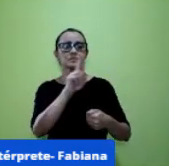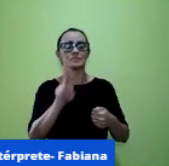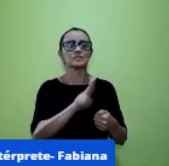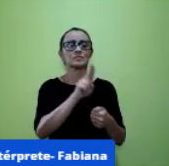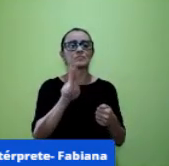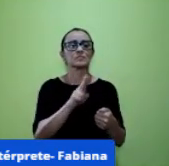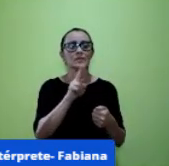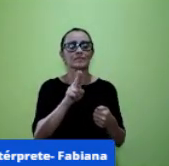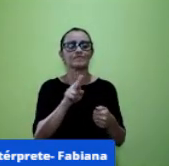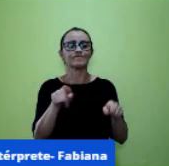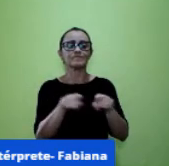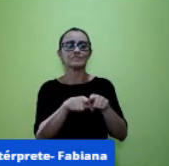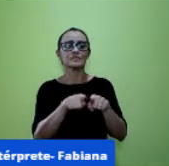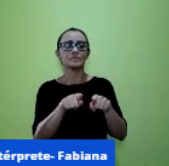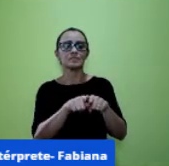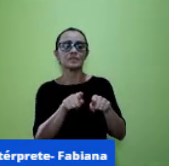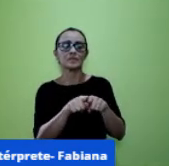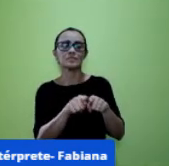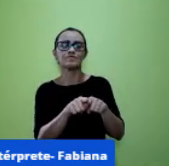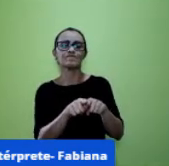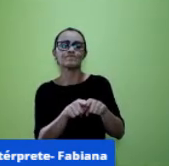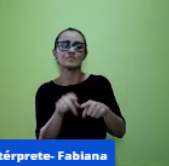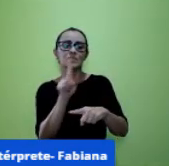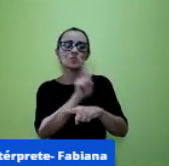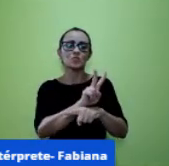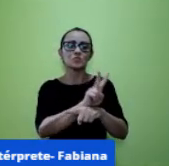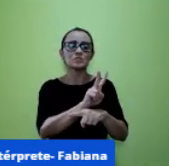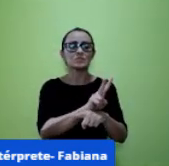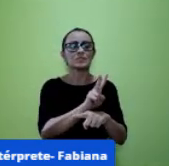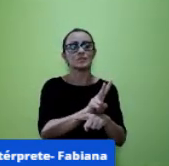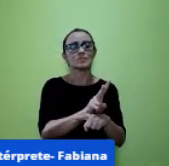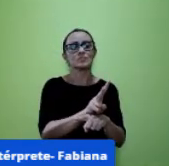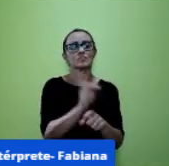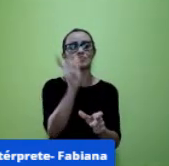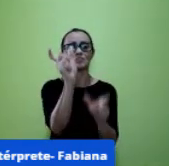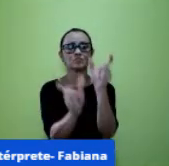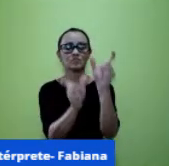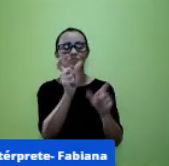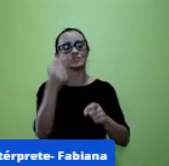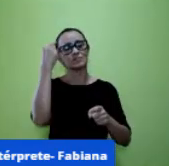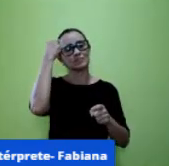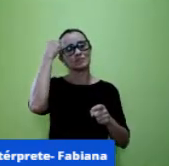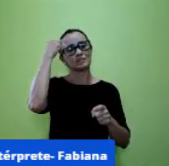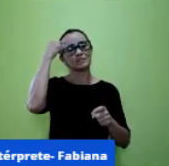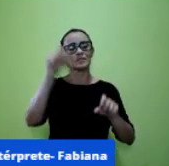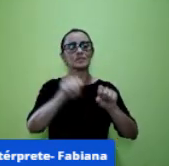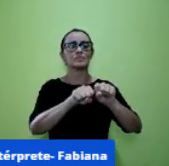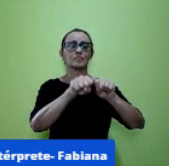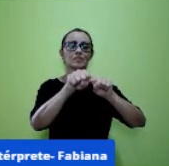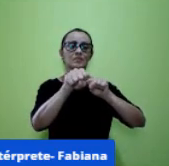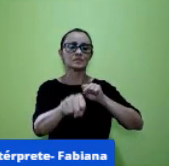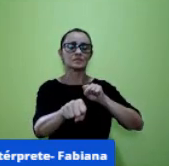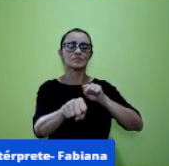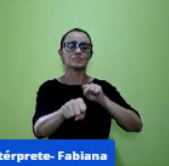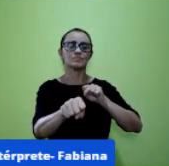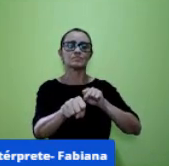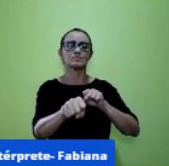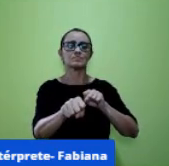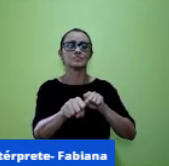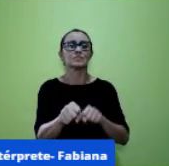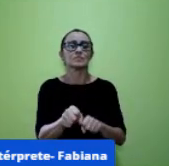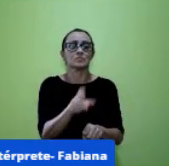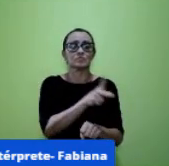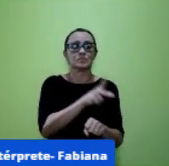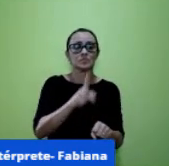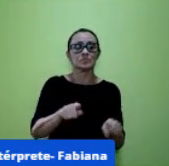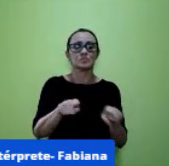com o outro pensar educação formação e tics é pensar o cuidado com o outro